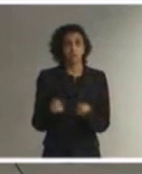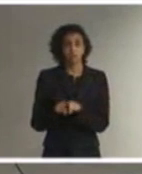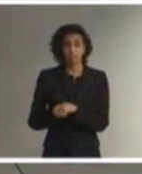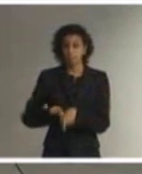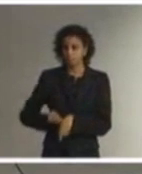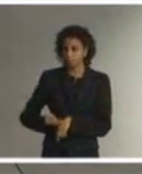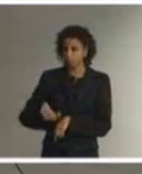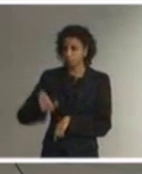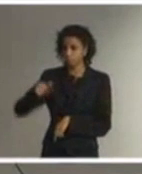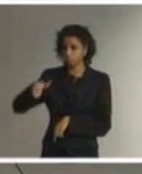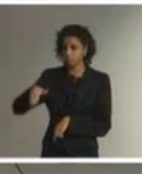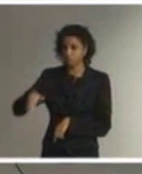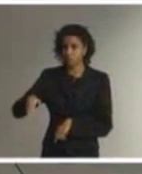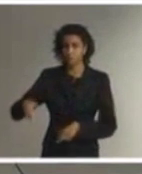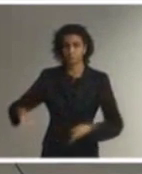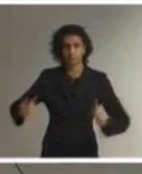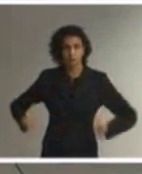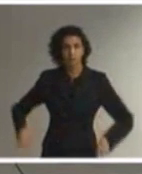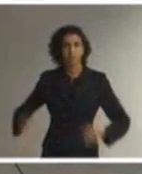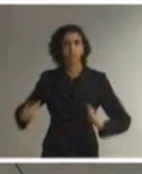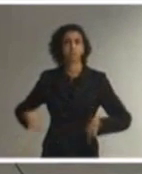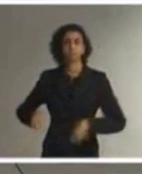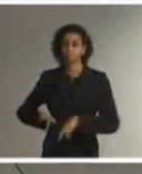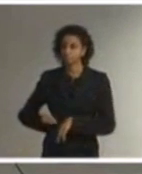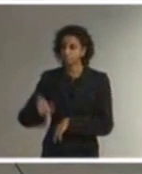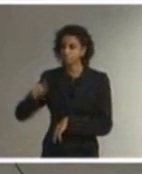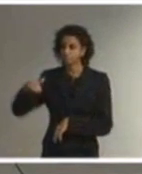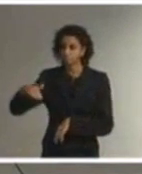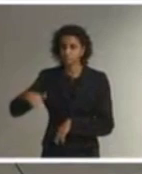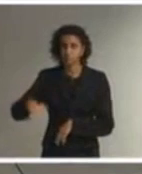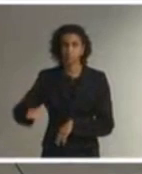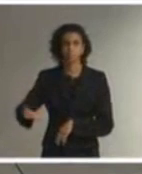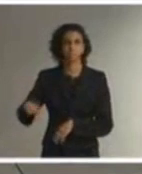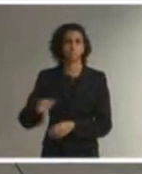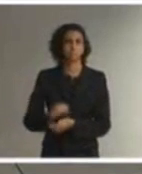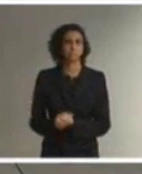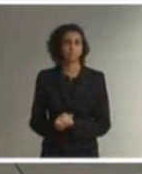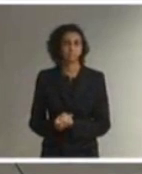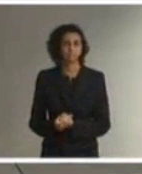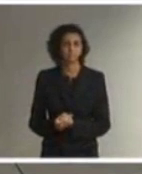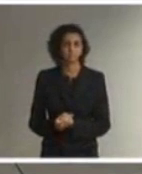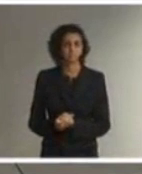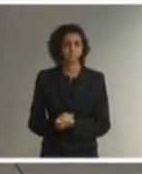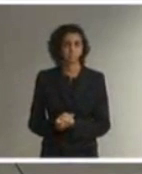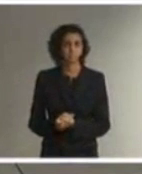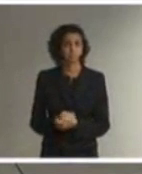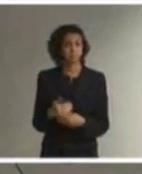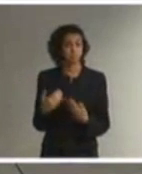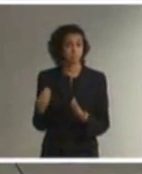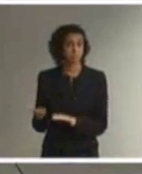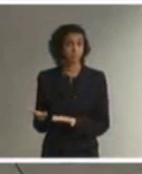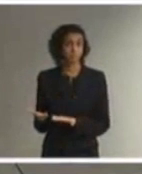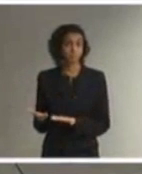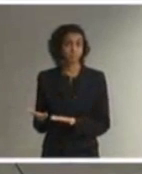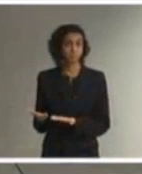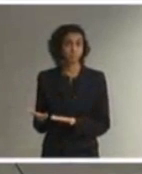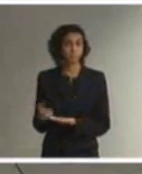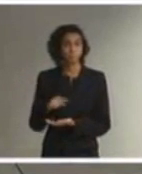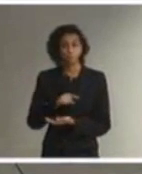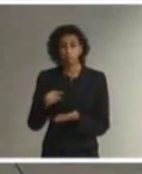necessárias para que o aluno adentre àquele estabelecimento, são, estamos falando, em